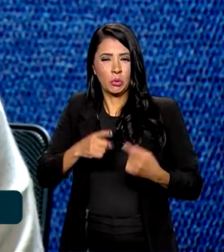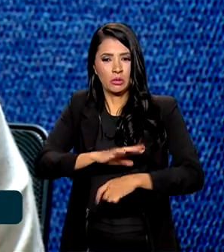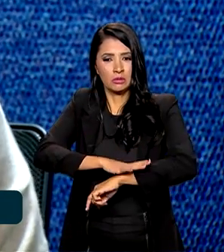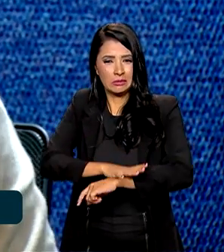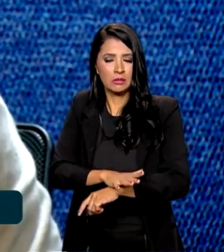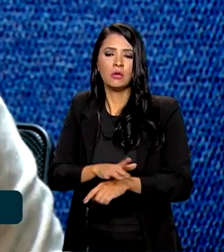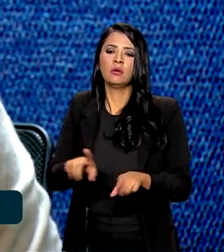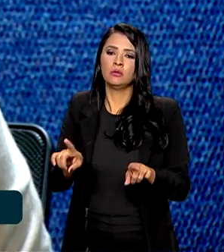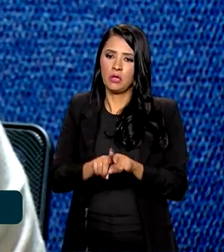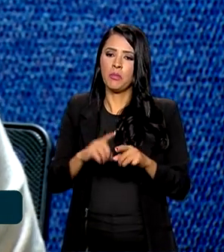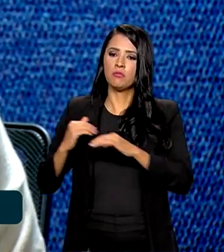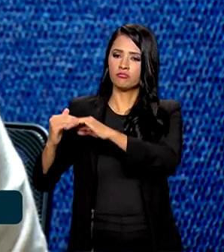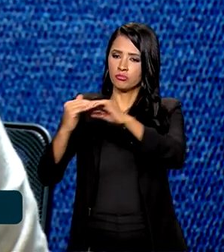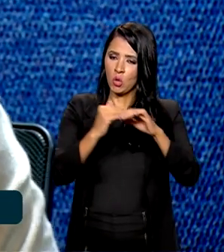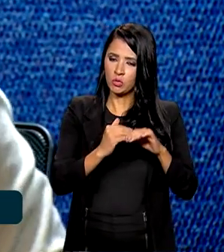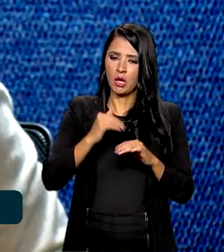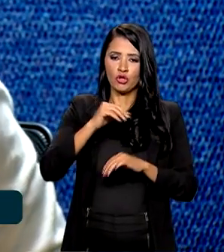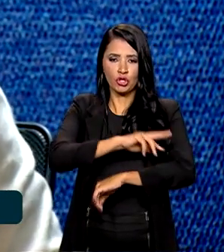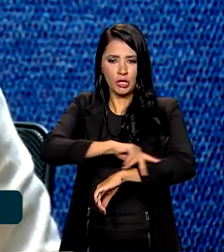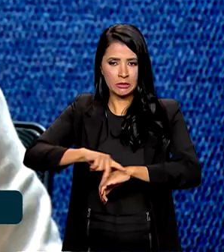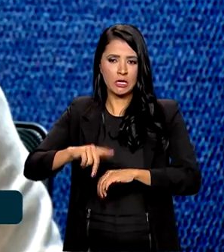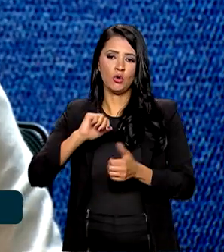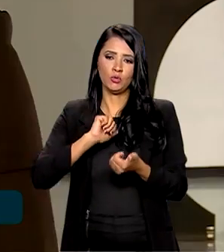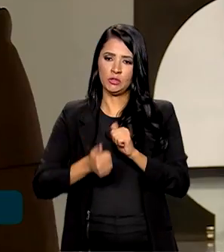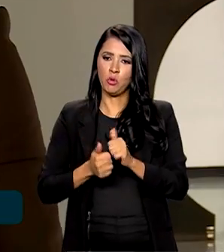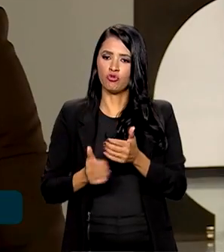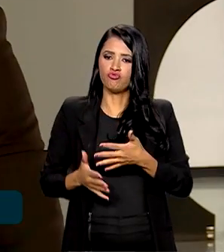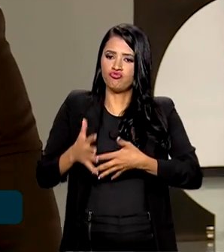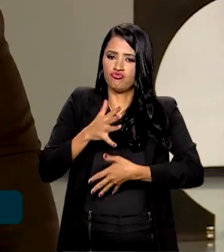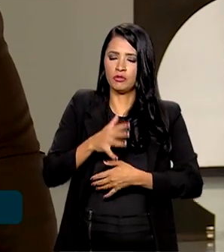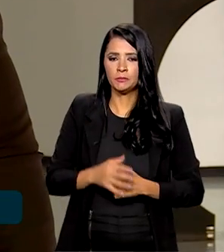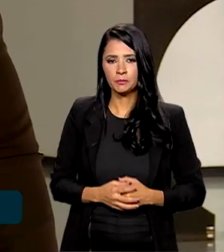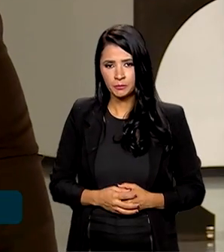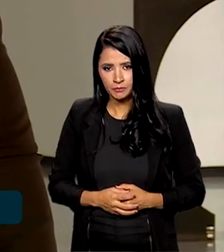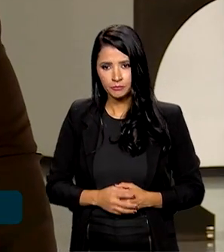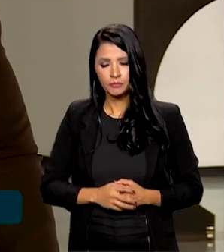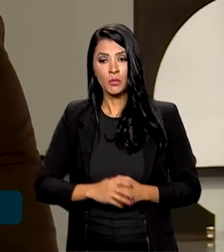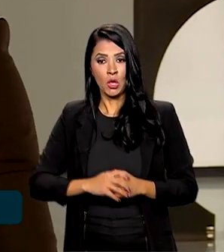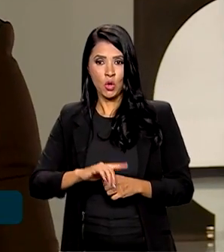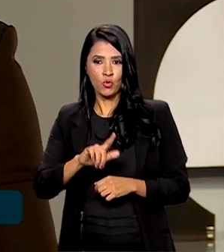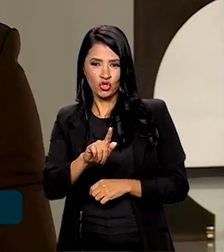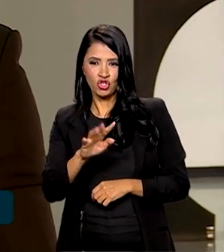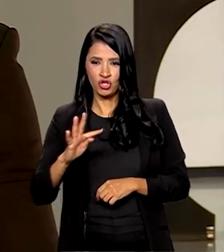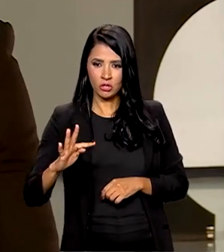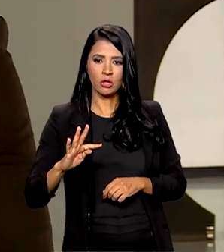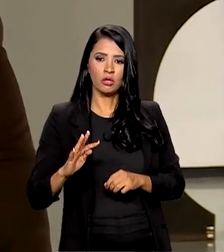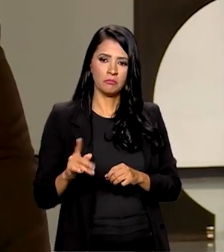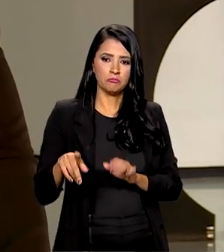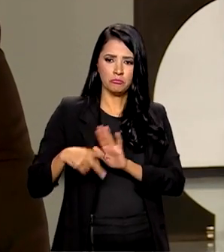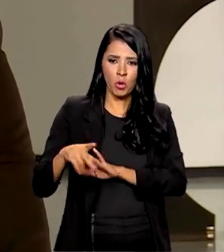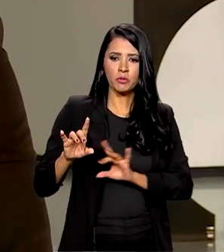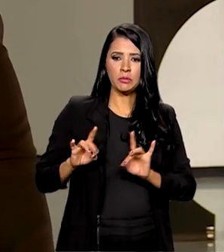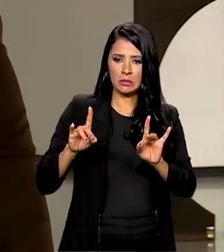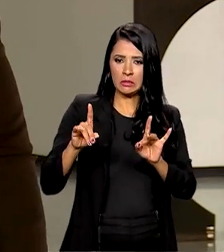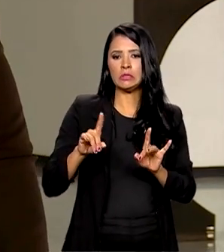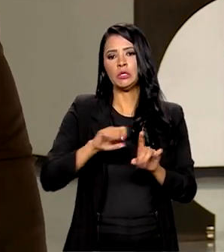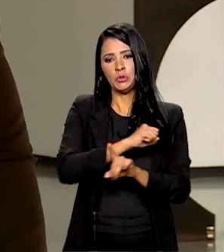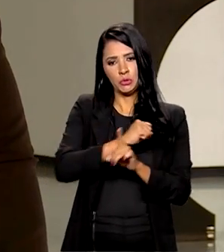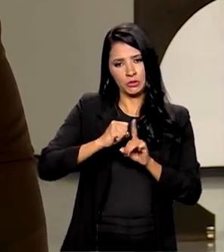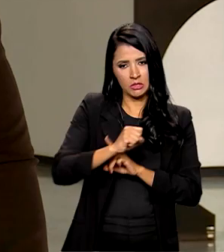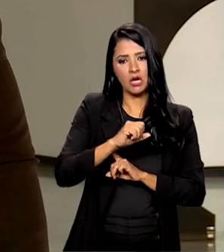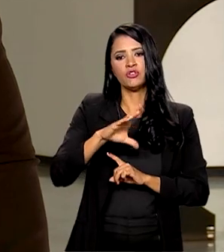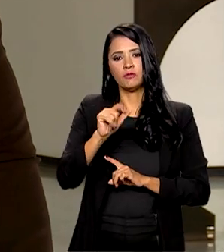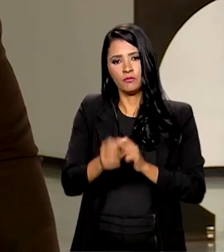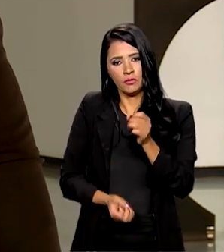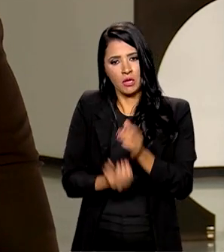promoção da igualdade racial no esporte brasileiro em todos os níveis. O grupo de trabalho, formado por especialistas e sociedade civil, foi criado